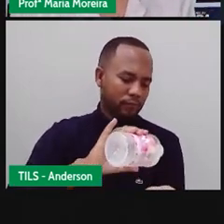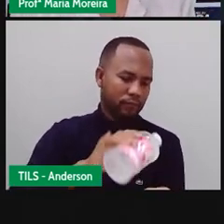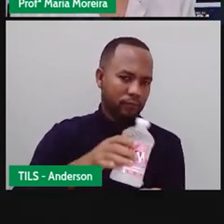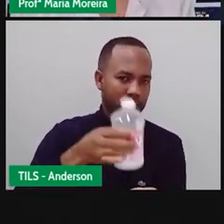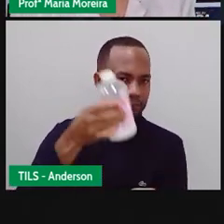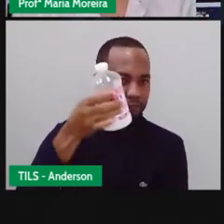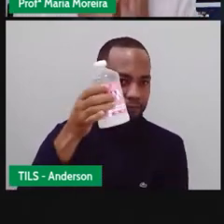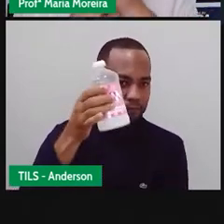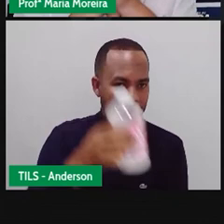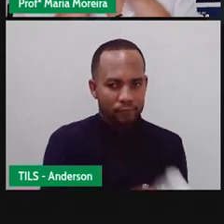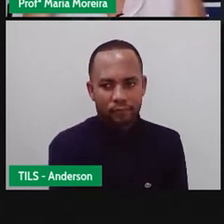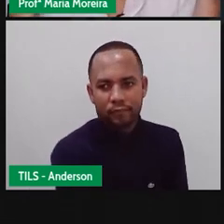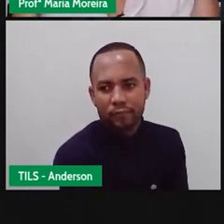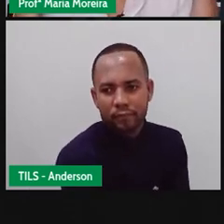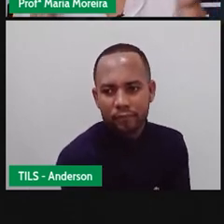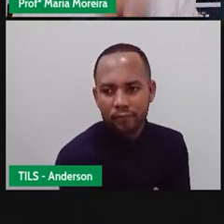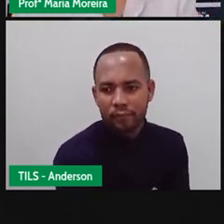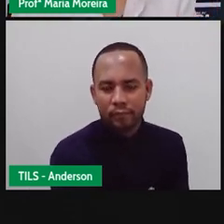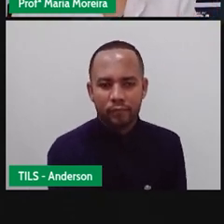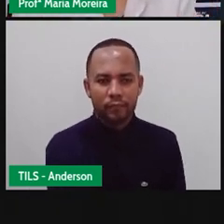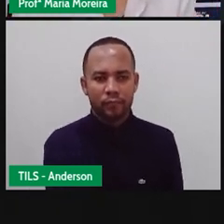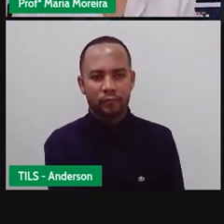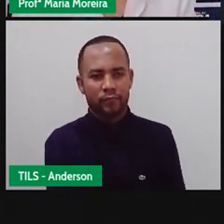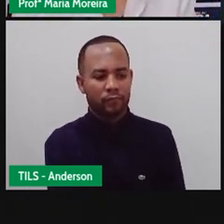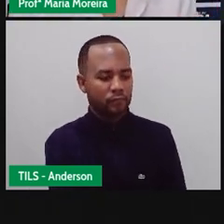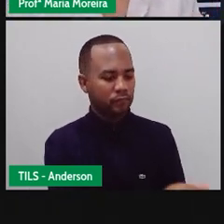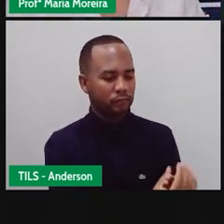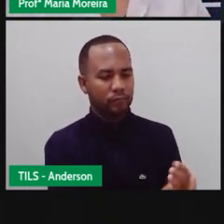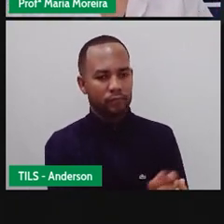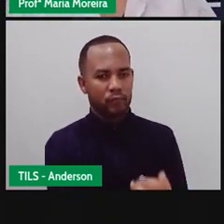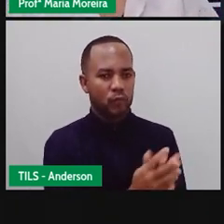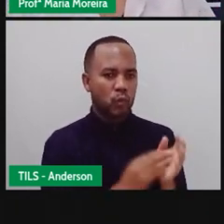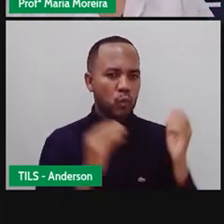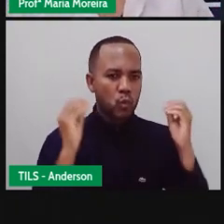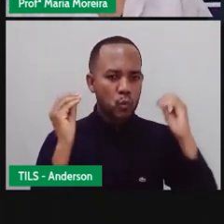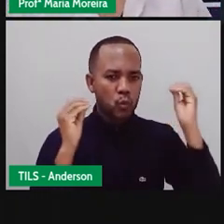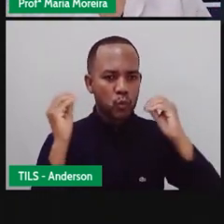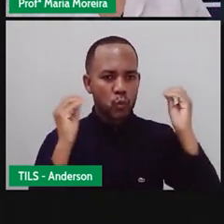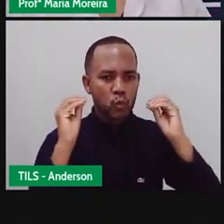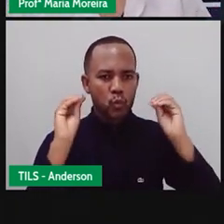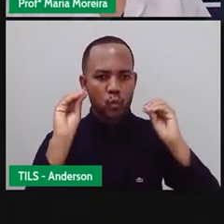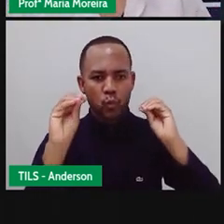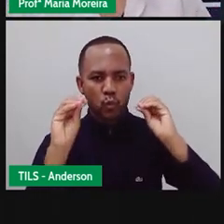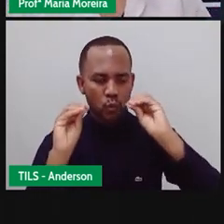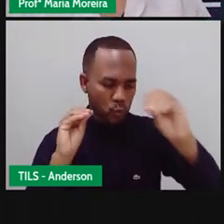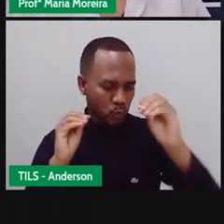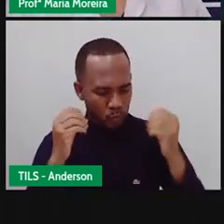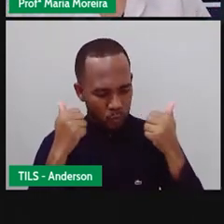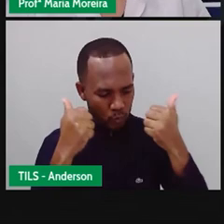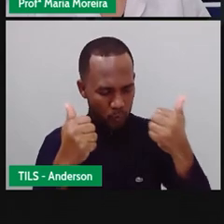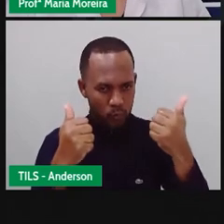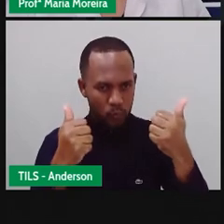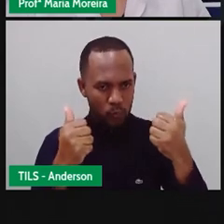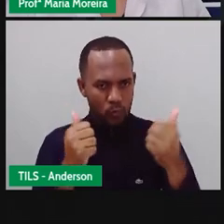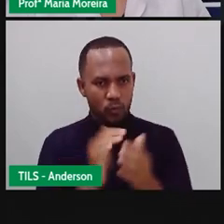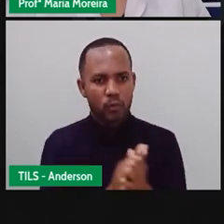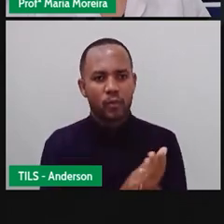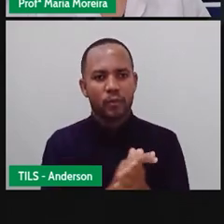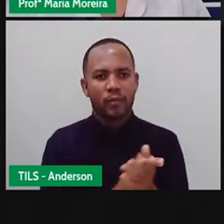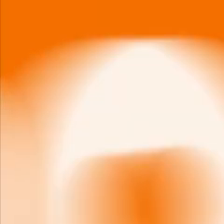é o normal, tá? Um beijo de Pro Maria, um beijo de Anderson e até a nossa próxima aula.